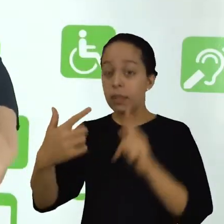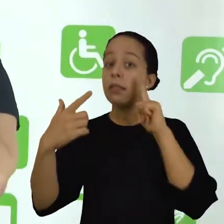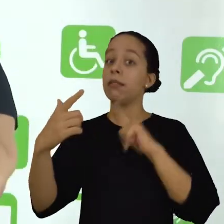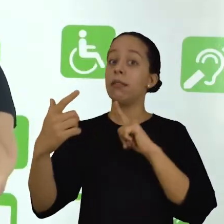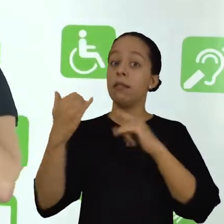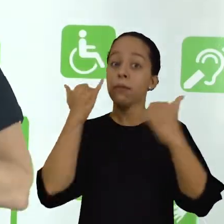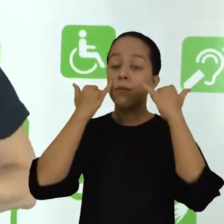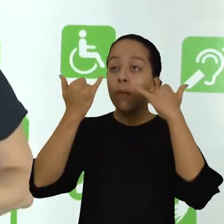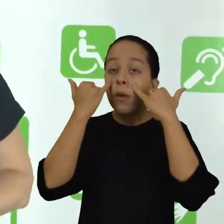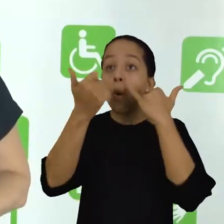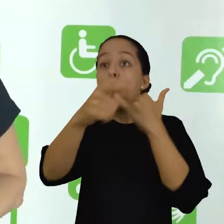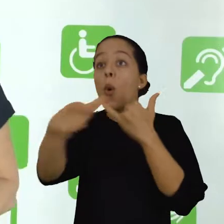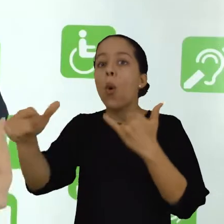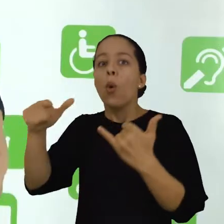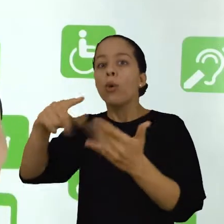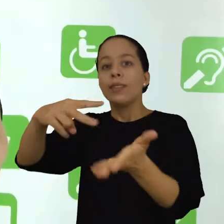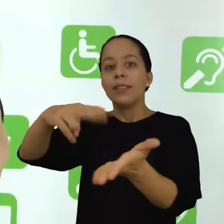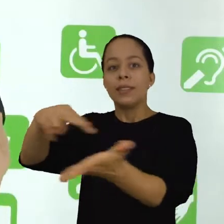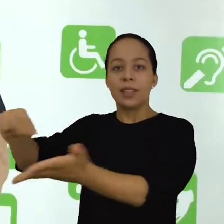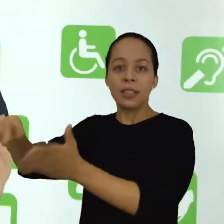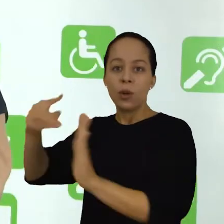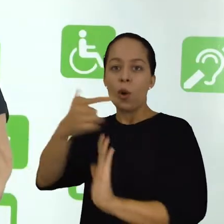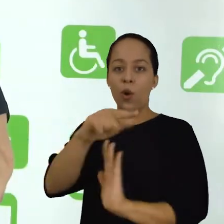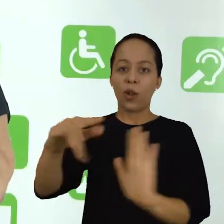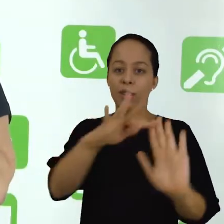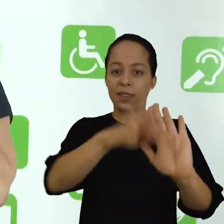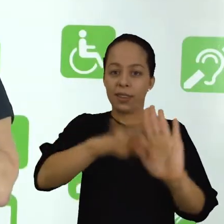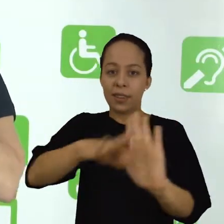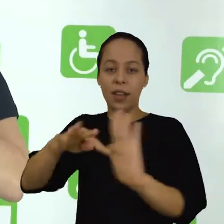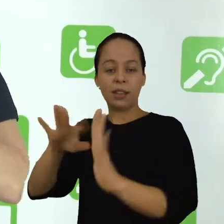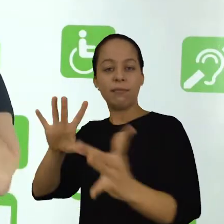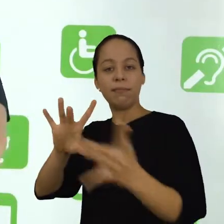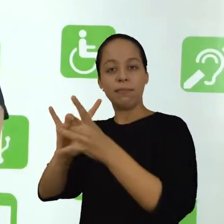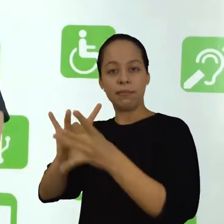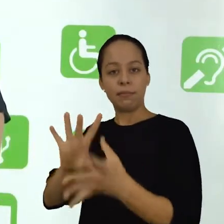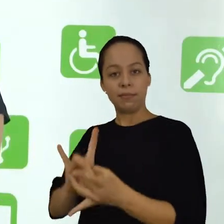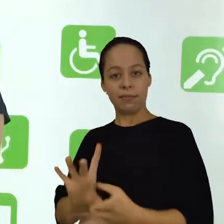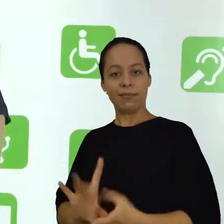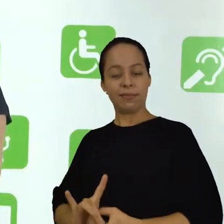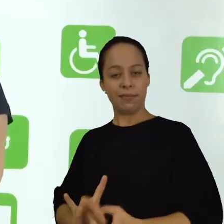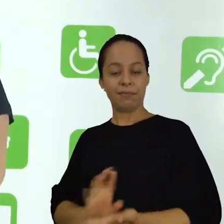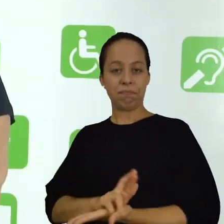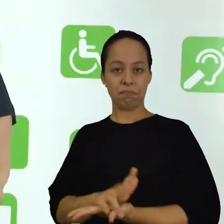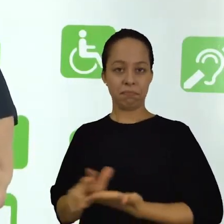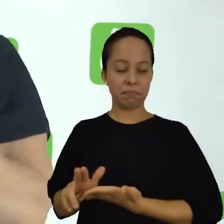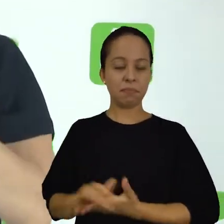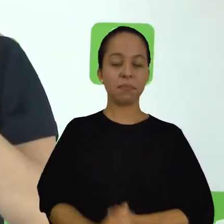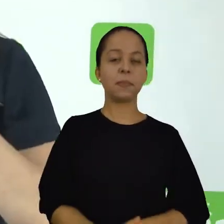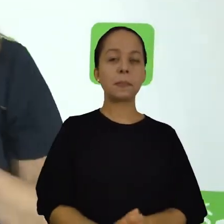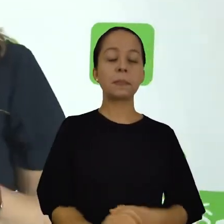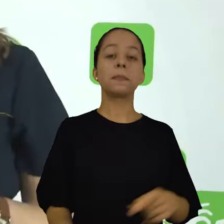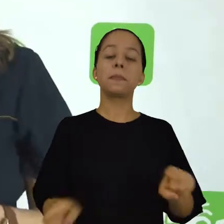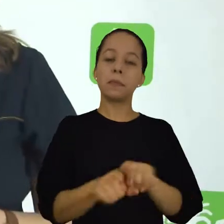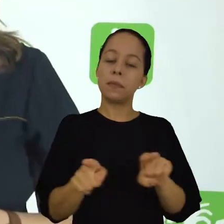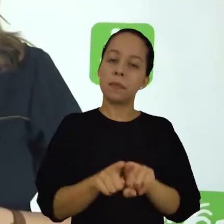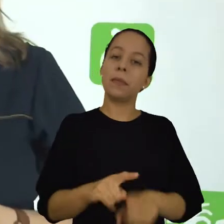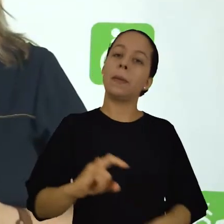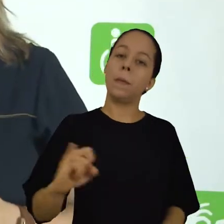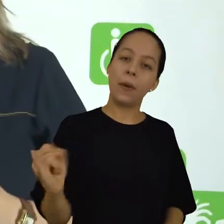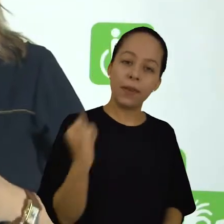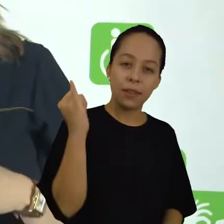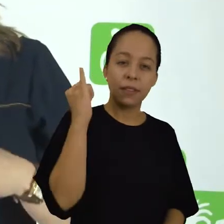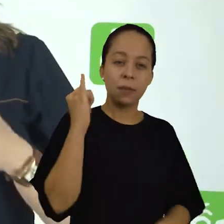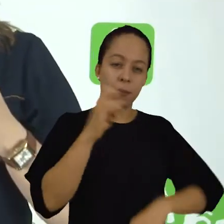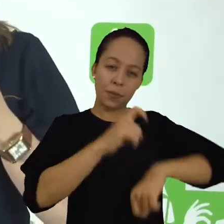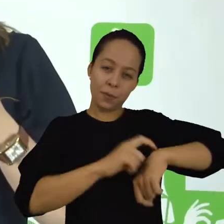você tenha de outras leituras que você fez, de outros autores. Também é importante